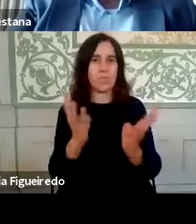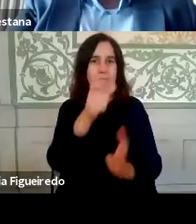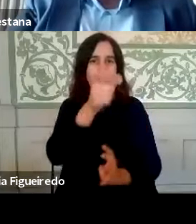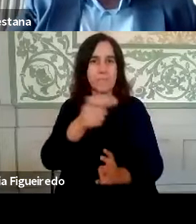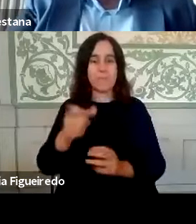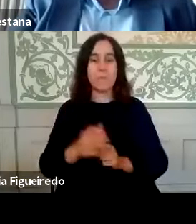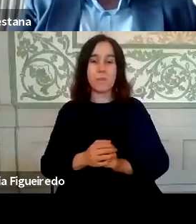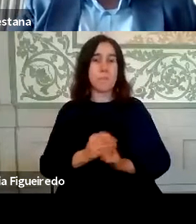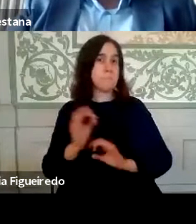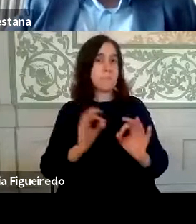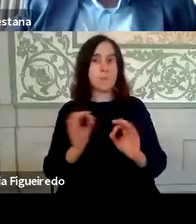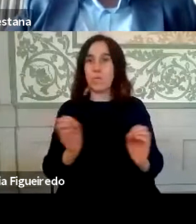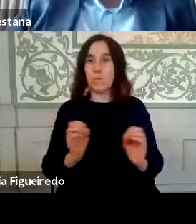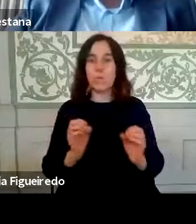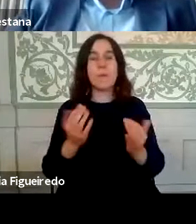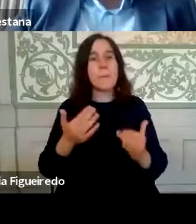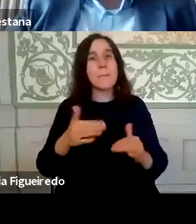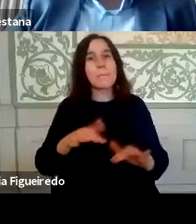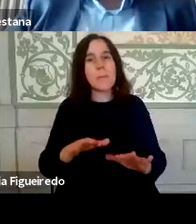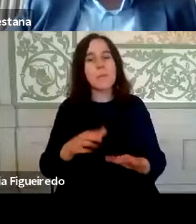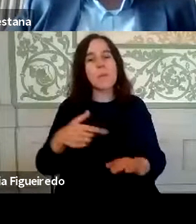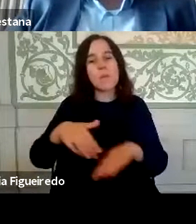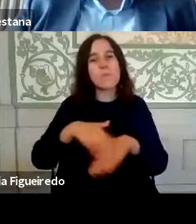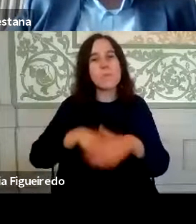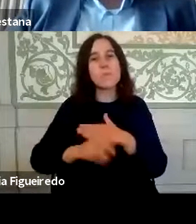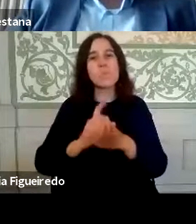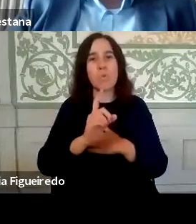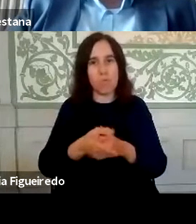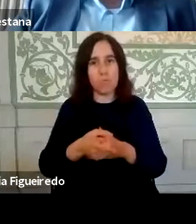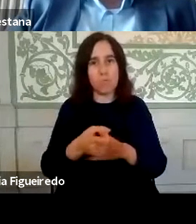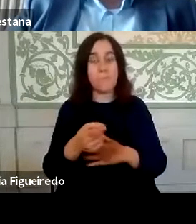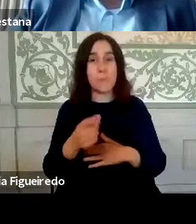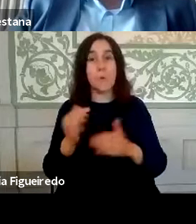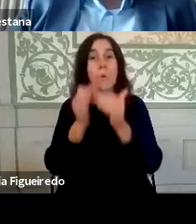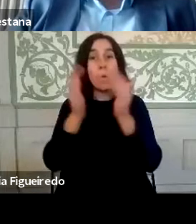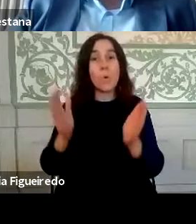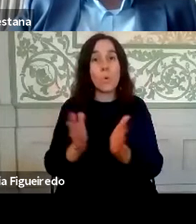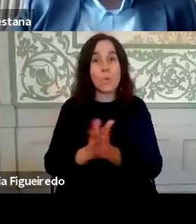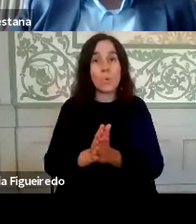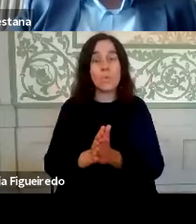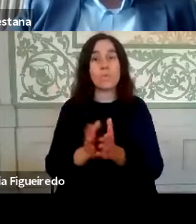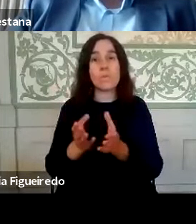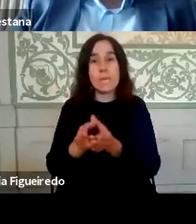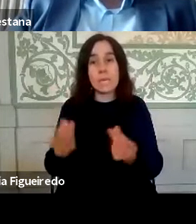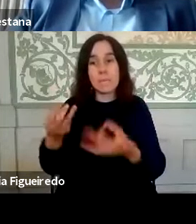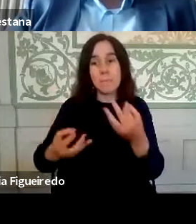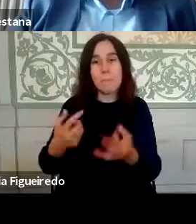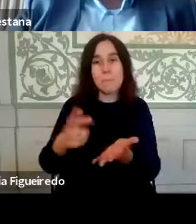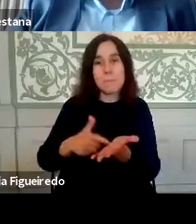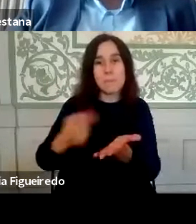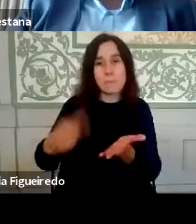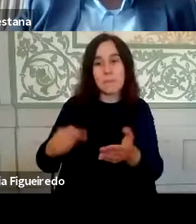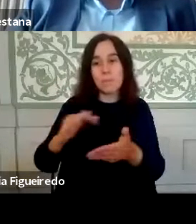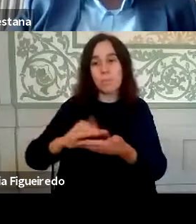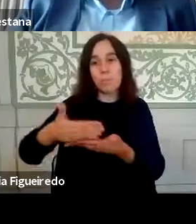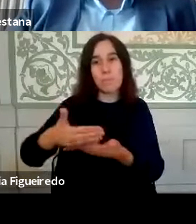preparados, portanto, mas o que é que nós fizemos? Nem toda a gente tinha os equipamentos necessários, os portáteis,